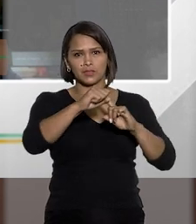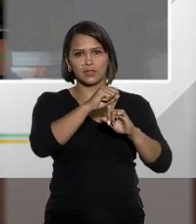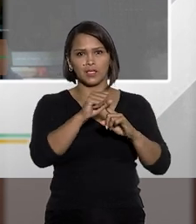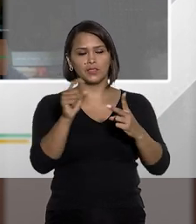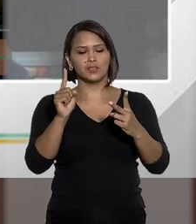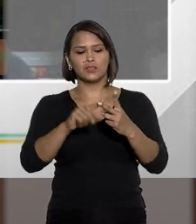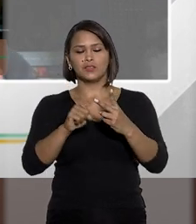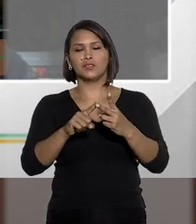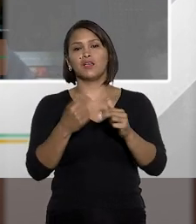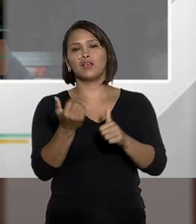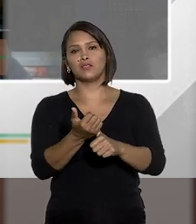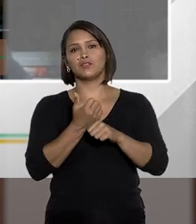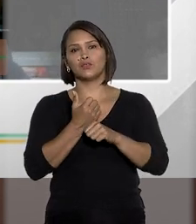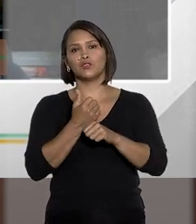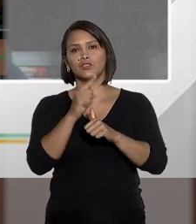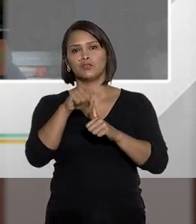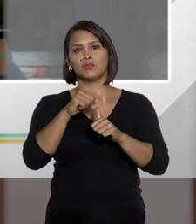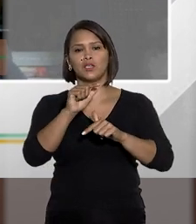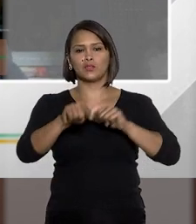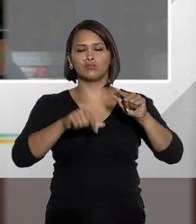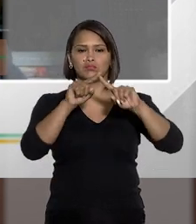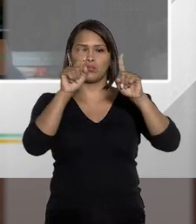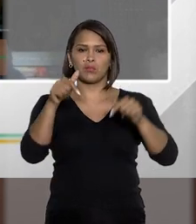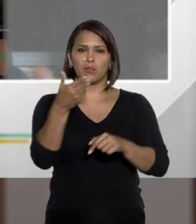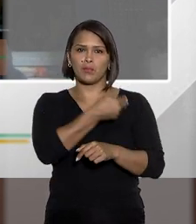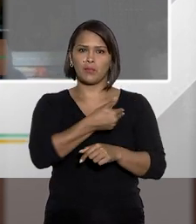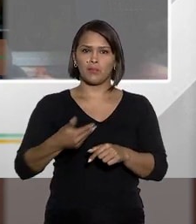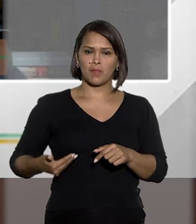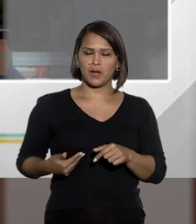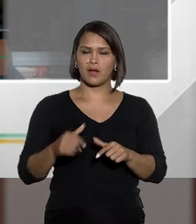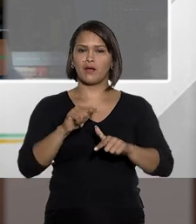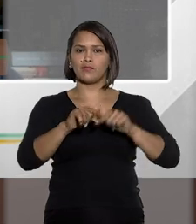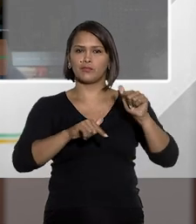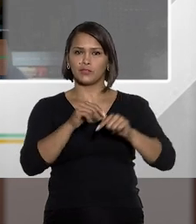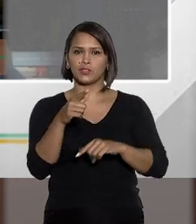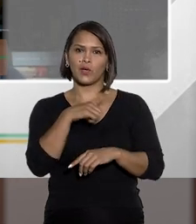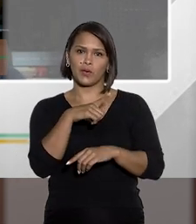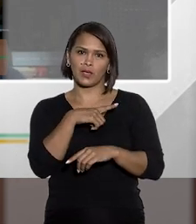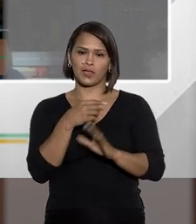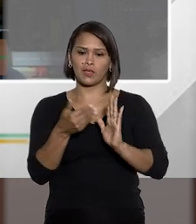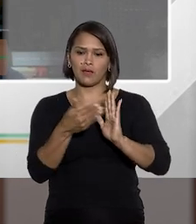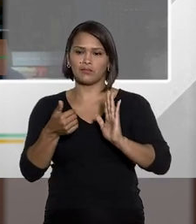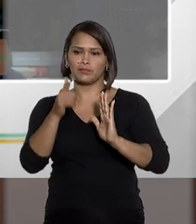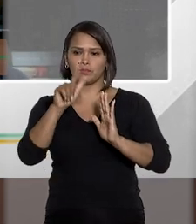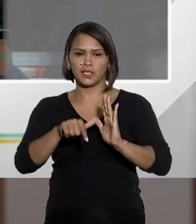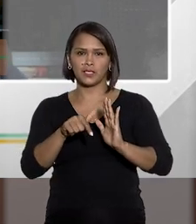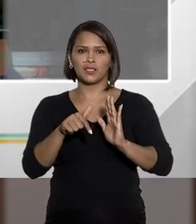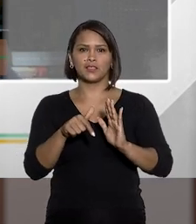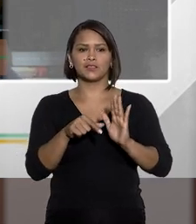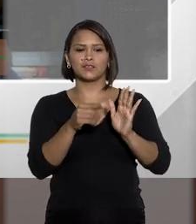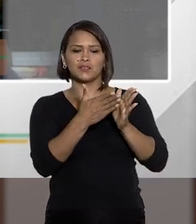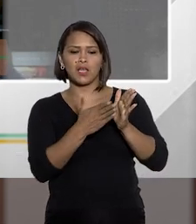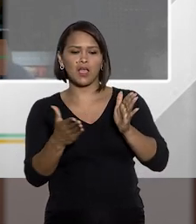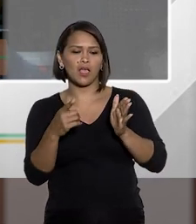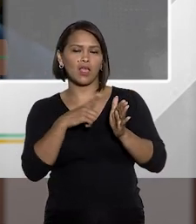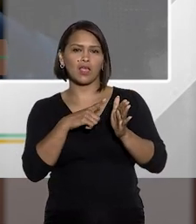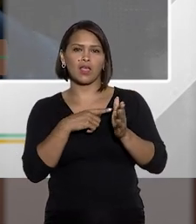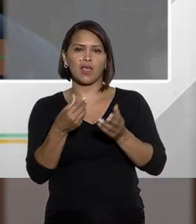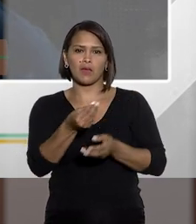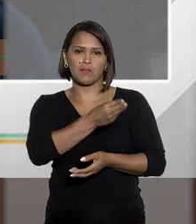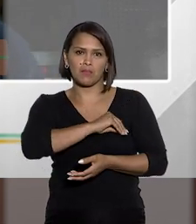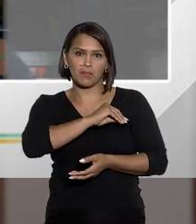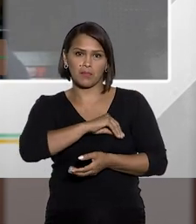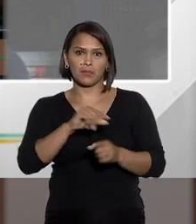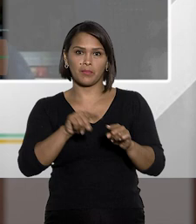comunidade e a suspensão do exercício do cargo, emprego ou função sem vencimentos,